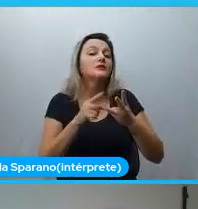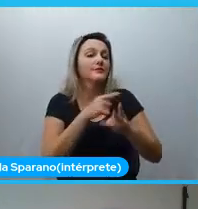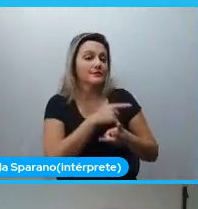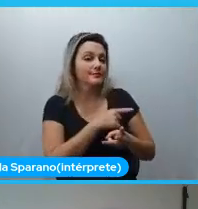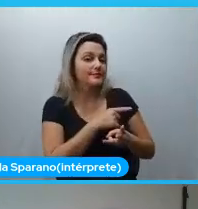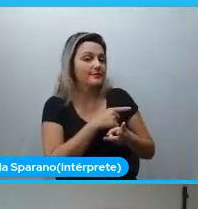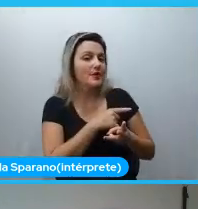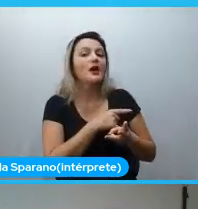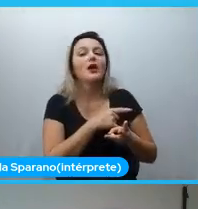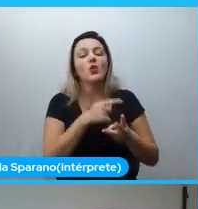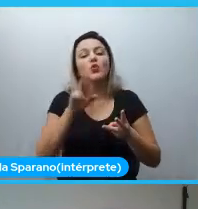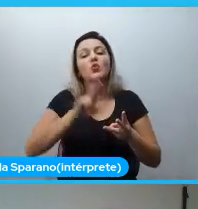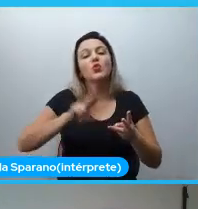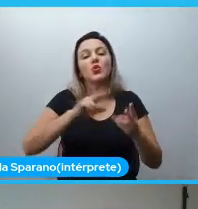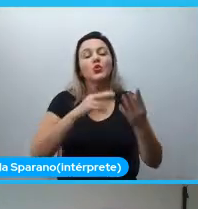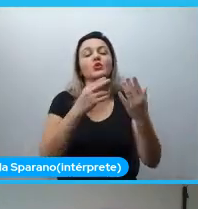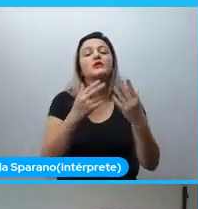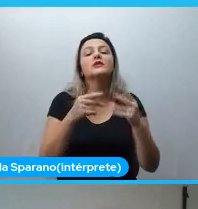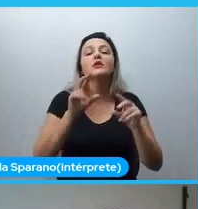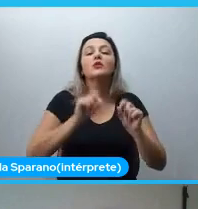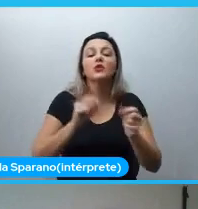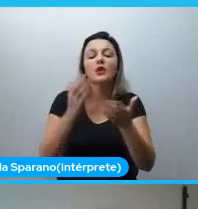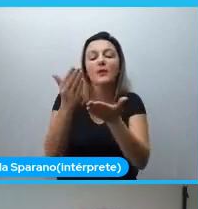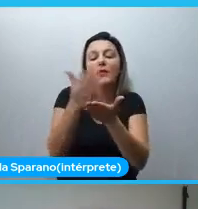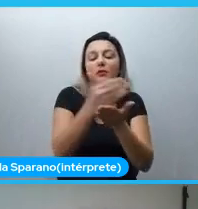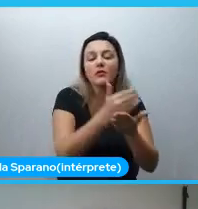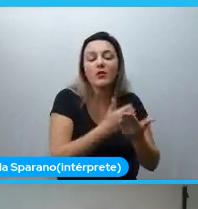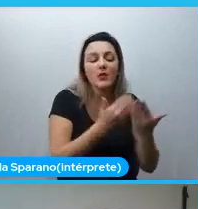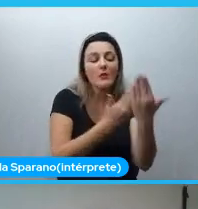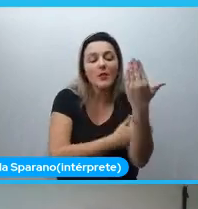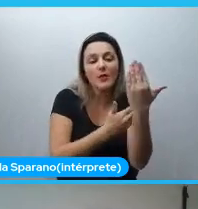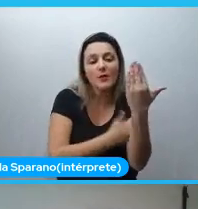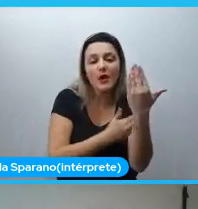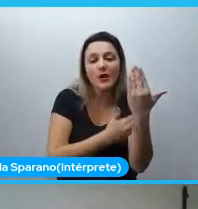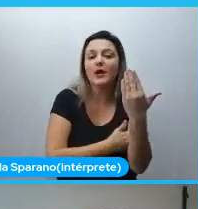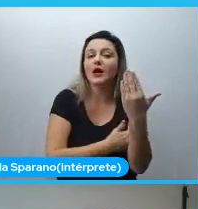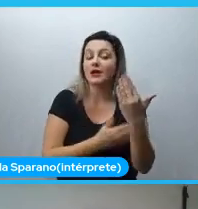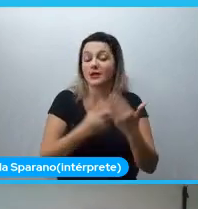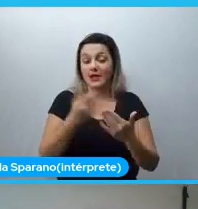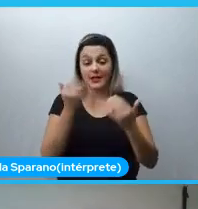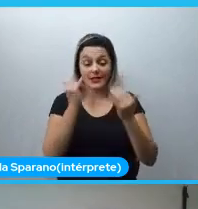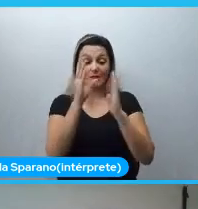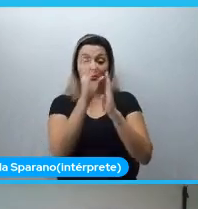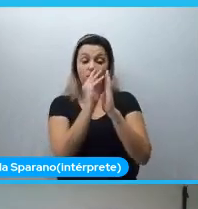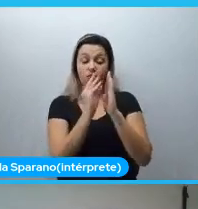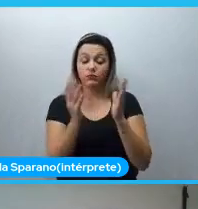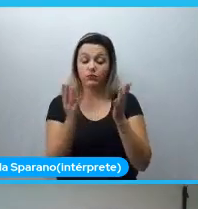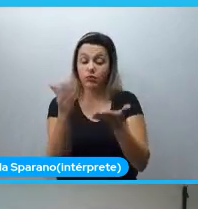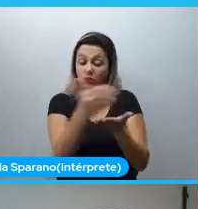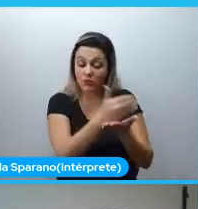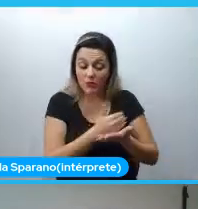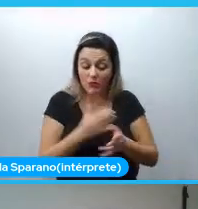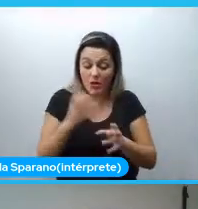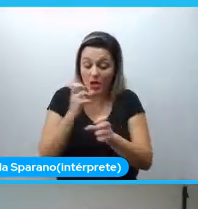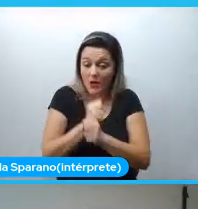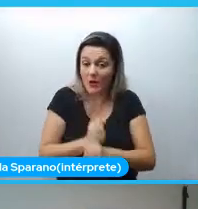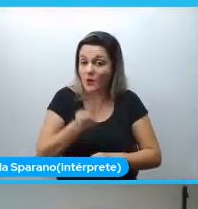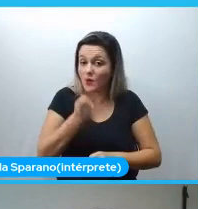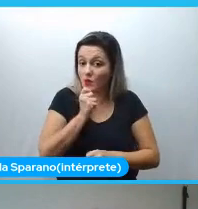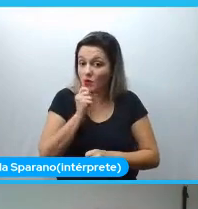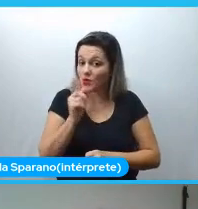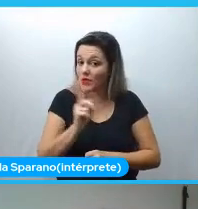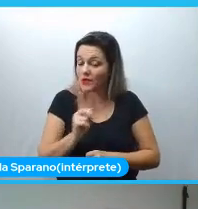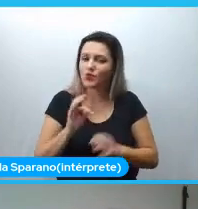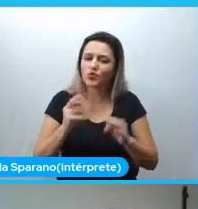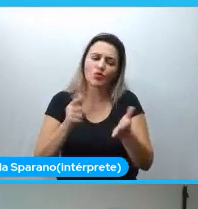gente usar o prontuário para coletar. E os dados não estavam prontos, era tudo no papel. Ainda hoje, boa parte